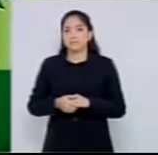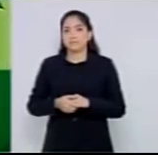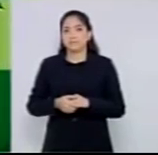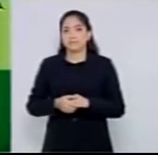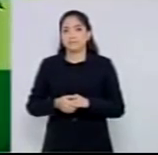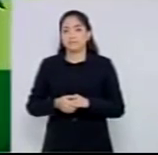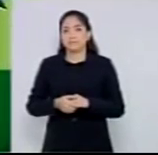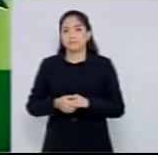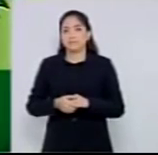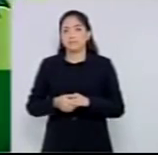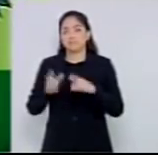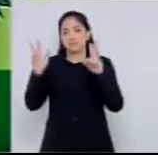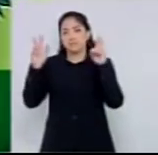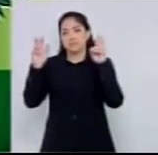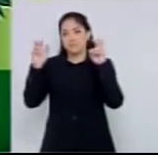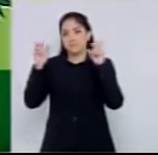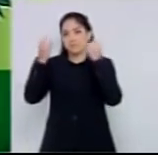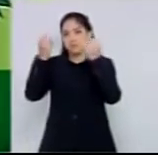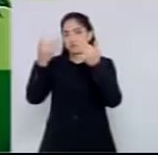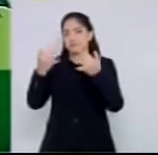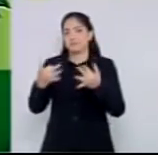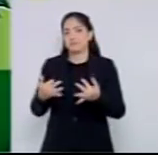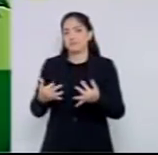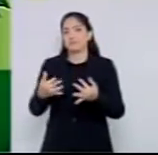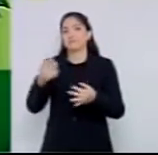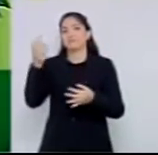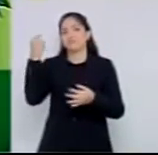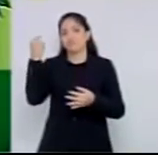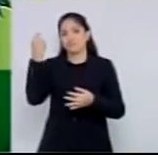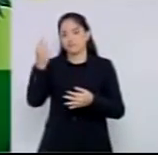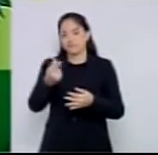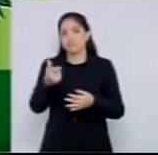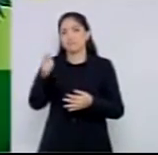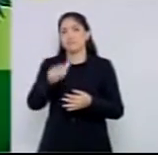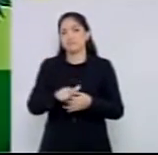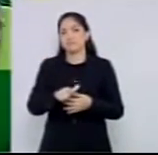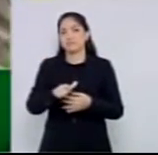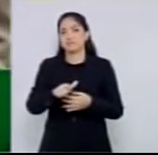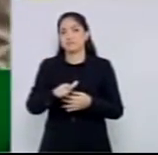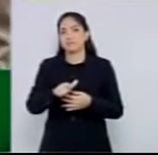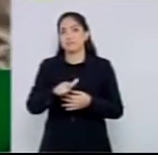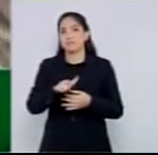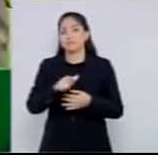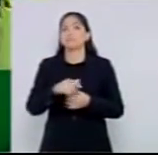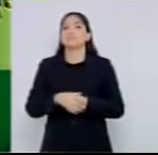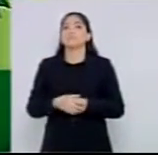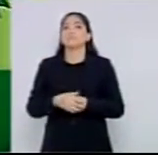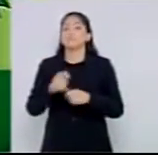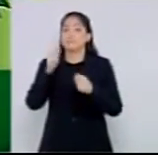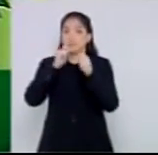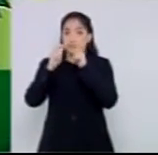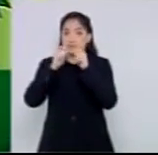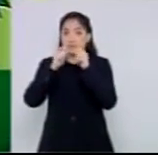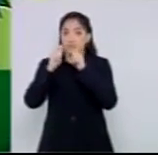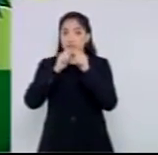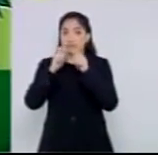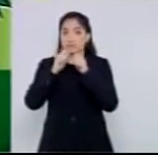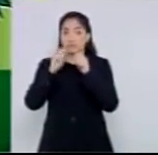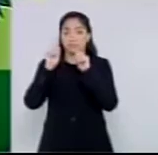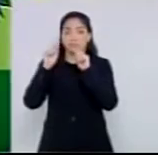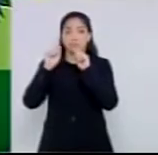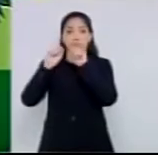assunto que eu estou falando há já algum tempo. Eu queria que a assessoria colocasse no telão, eu